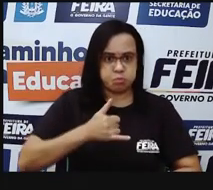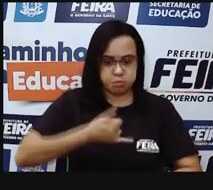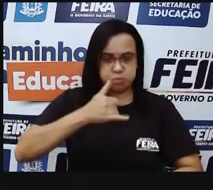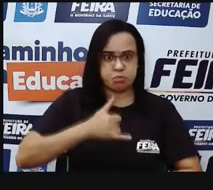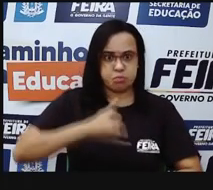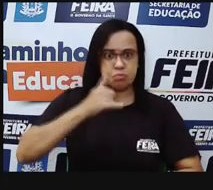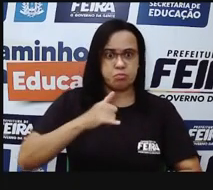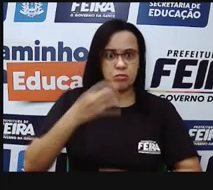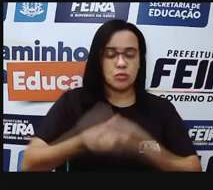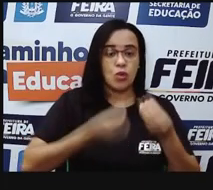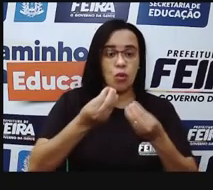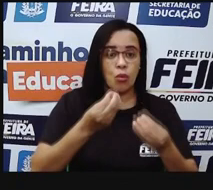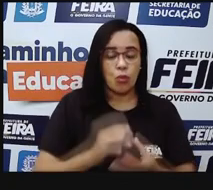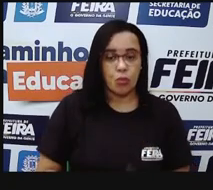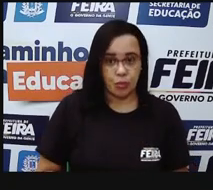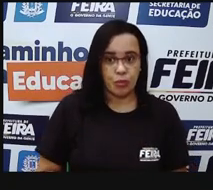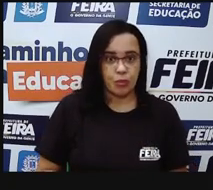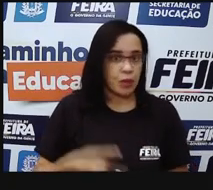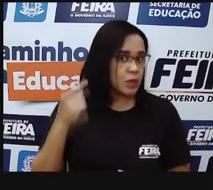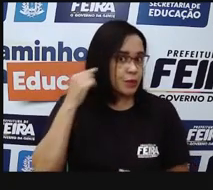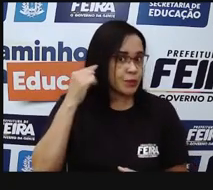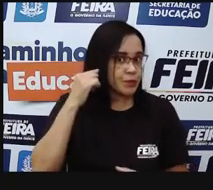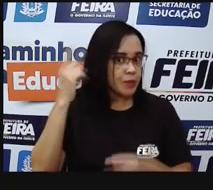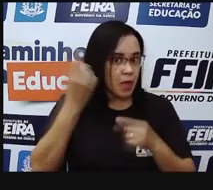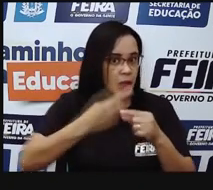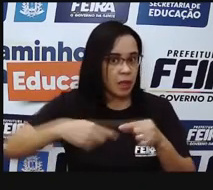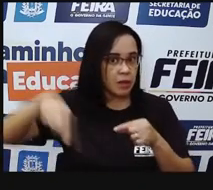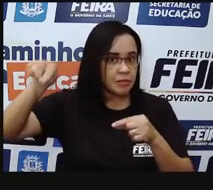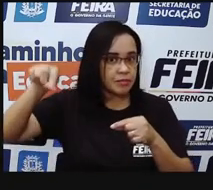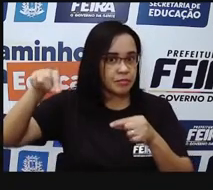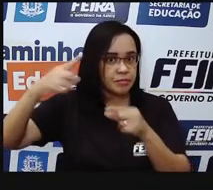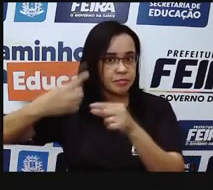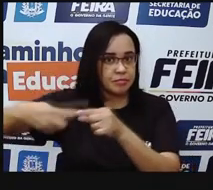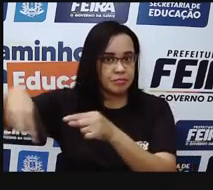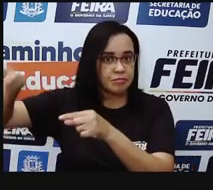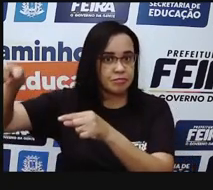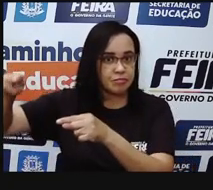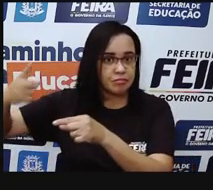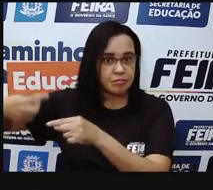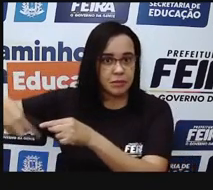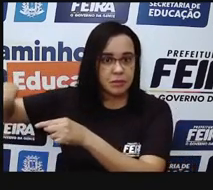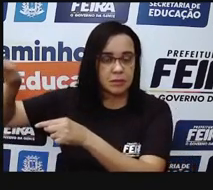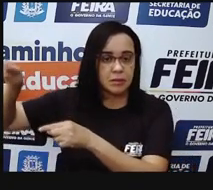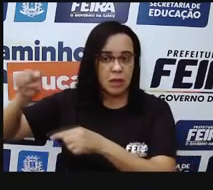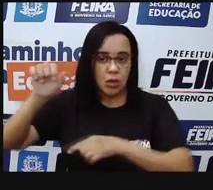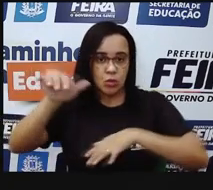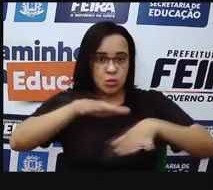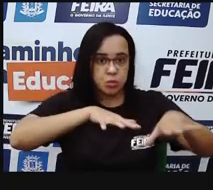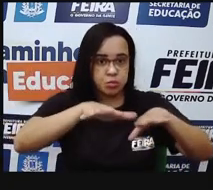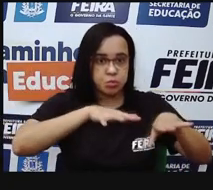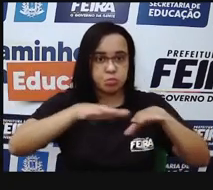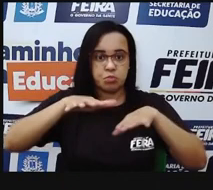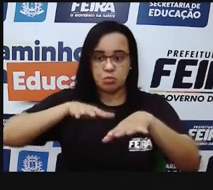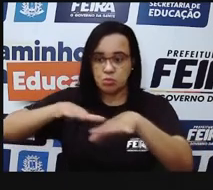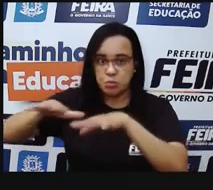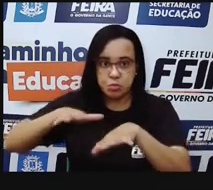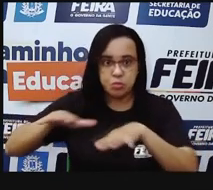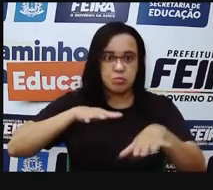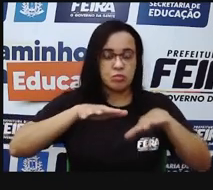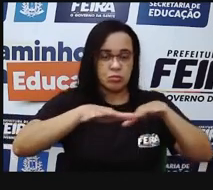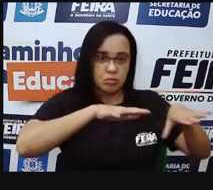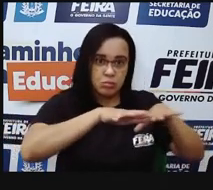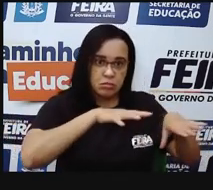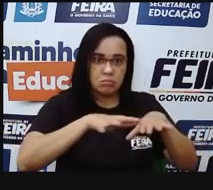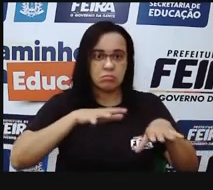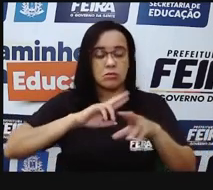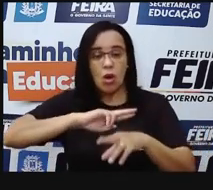passar por nosso canal auditivo, aqui, gerar um movimento físico em três ossinhos que nós